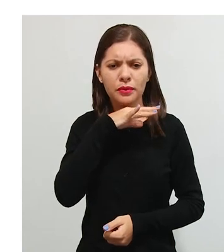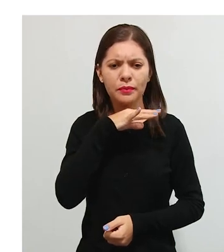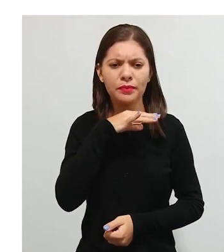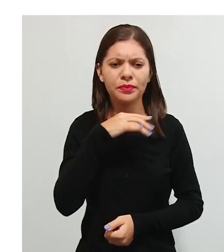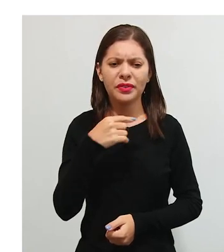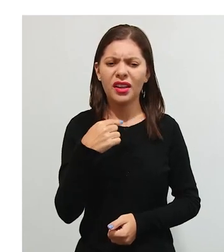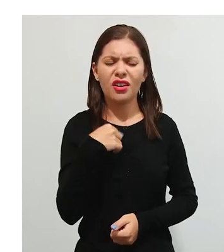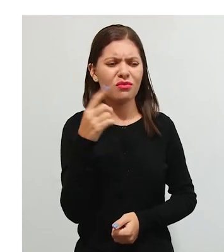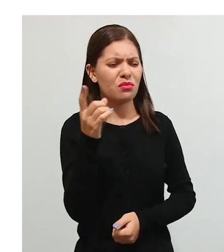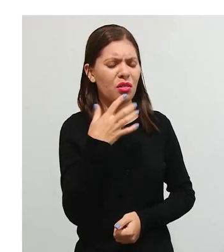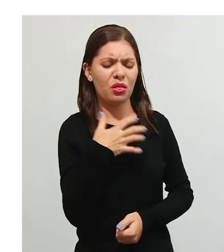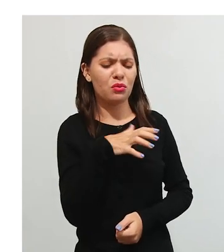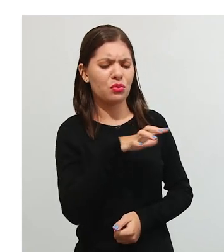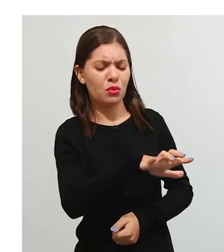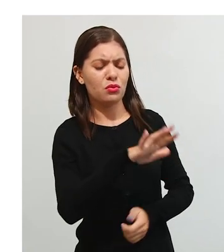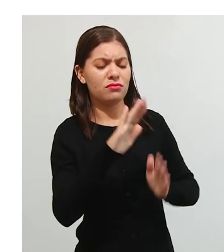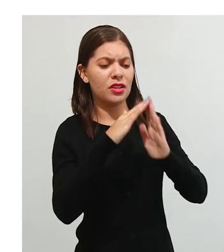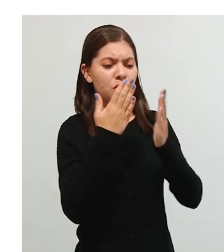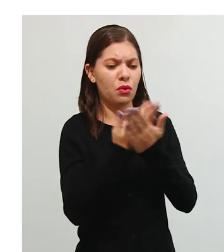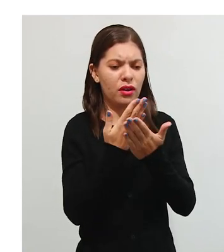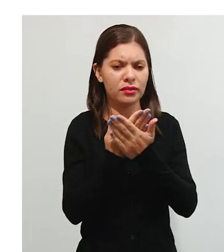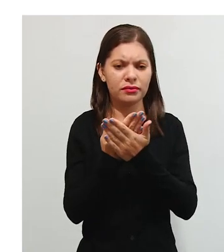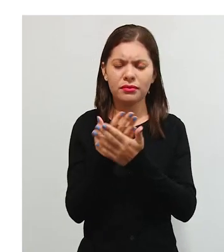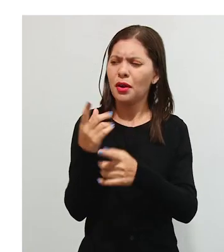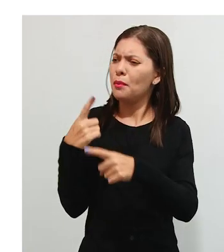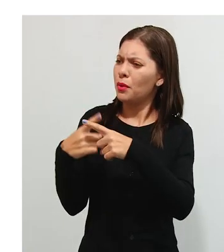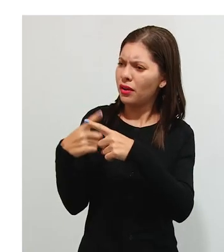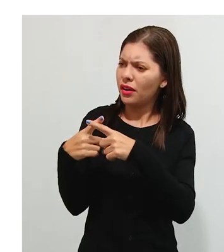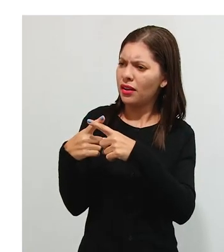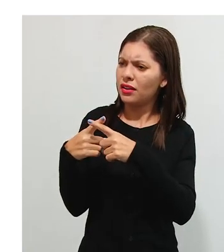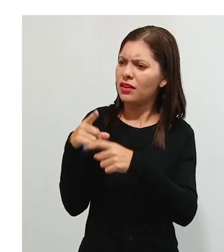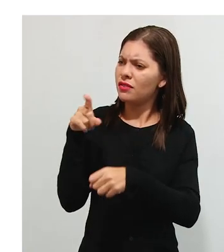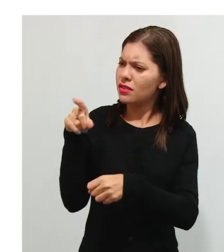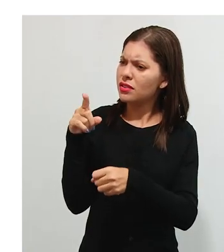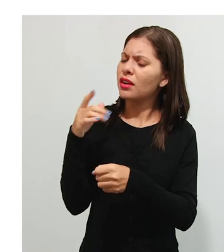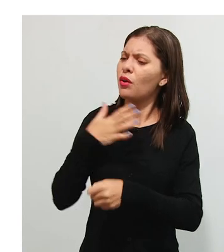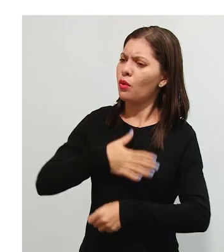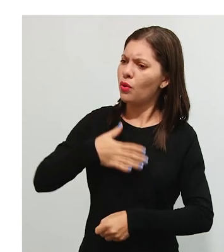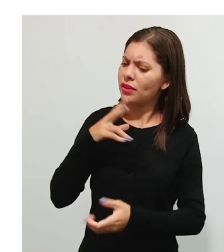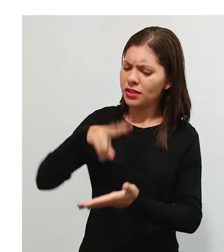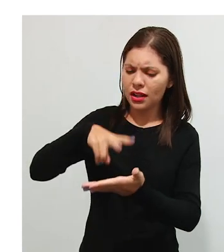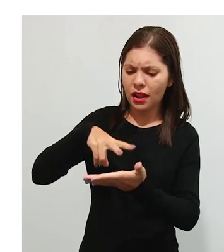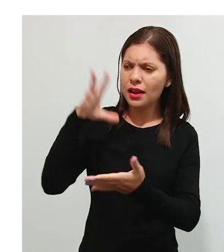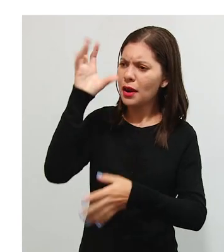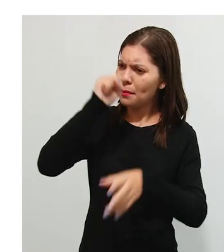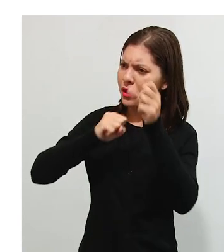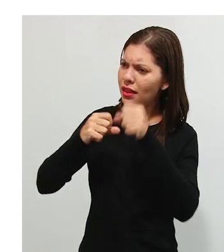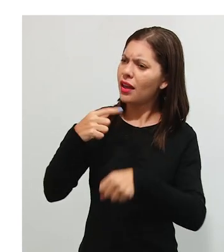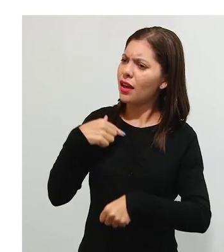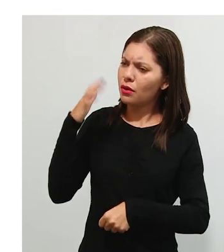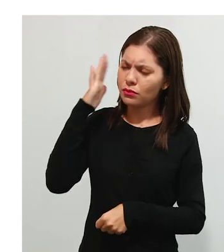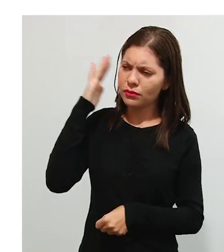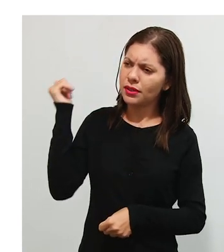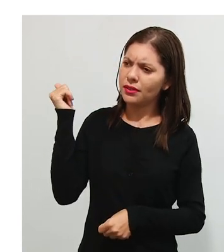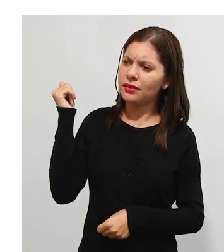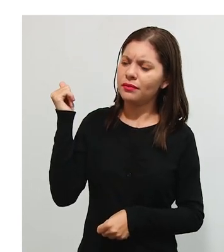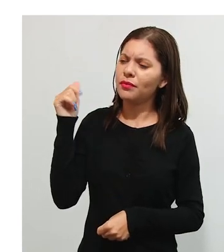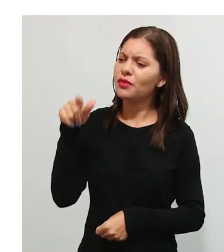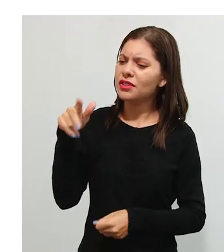Mas eu não gosto da escola. Mas por quê? Você gosta de ler e de aprender, que eu sei.